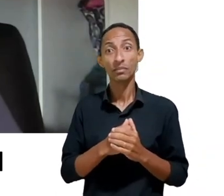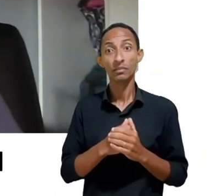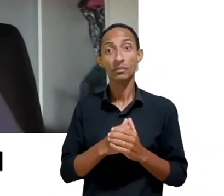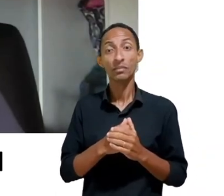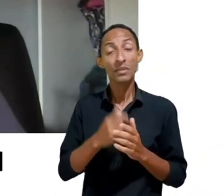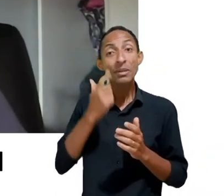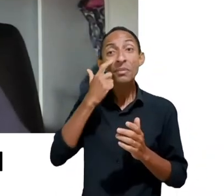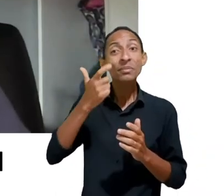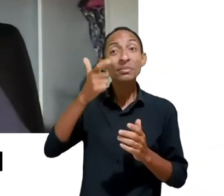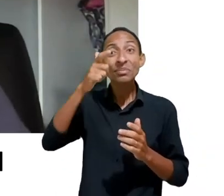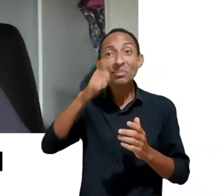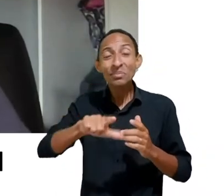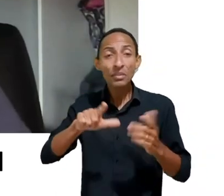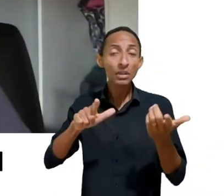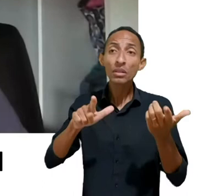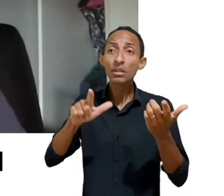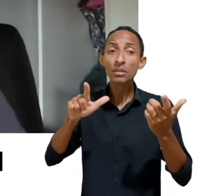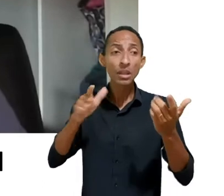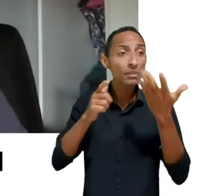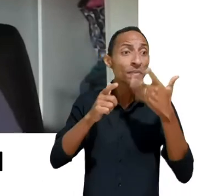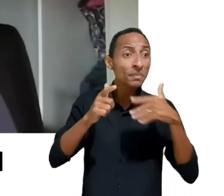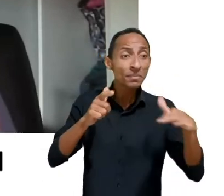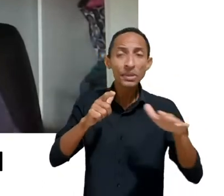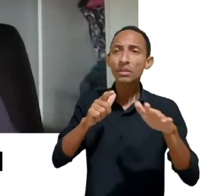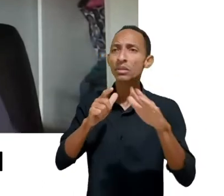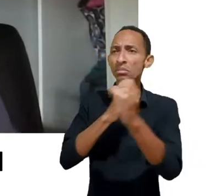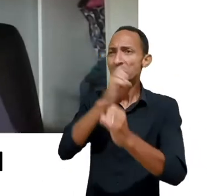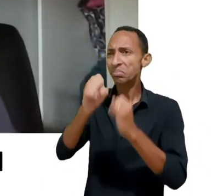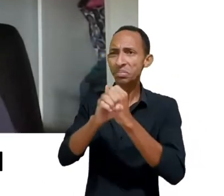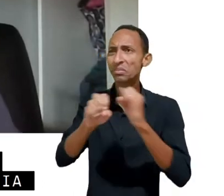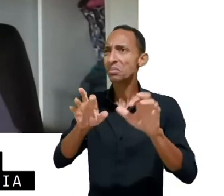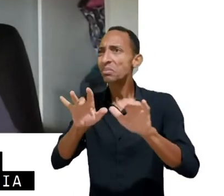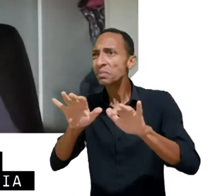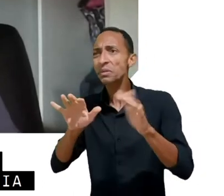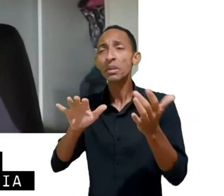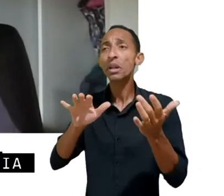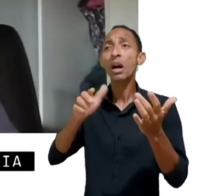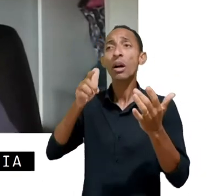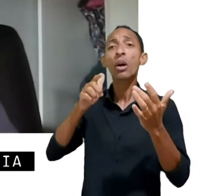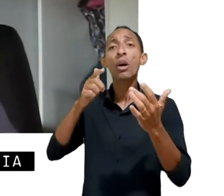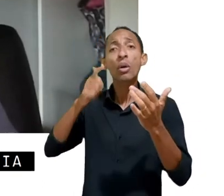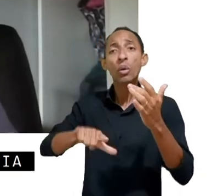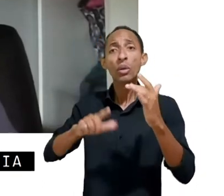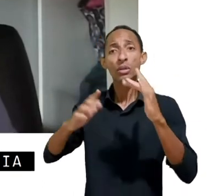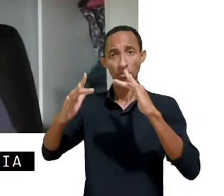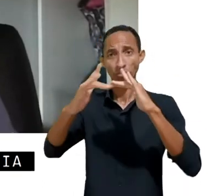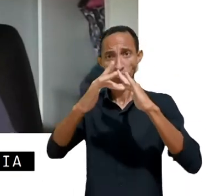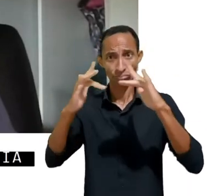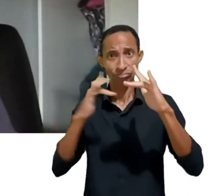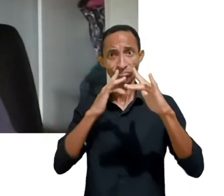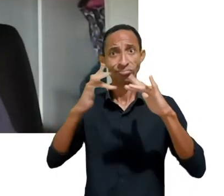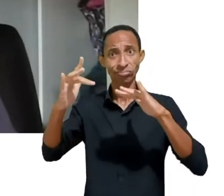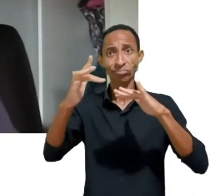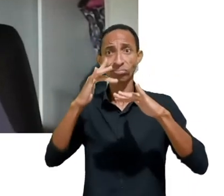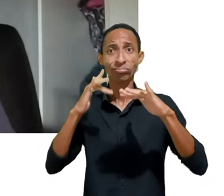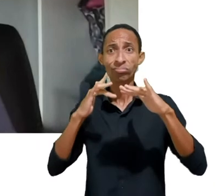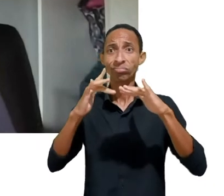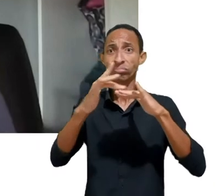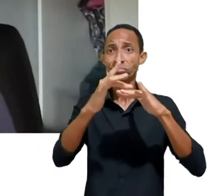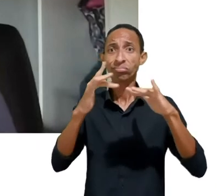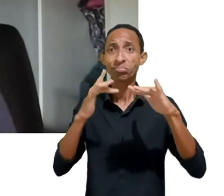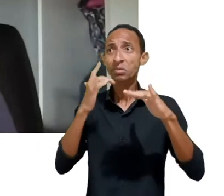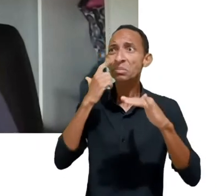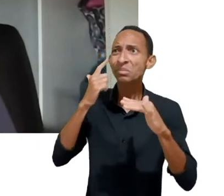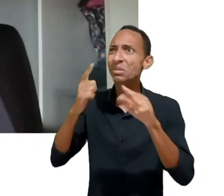saudável para as crianças. A gente tem redes sociais que são opacas, que não deixam claro quais são as suas políticas e não